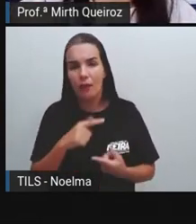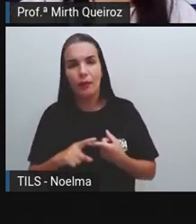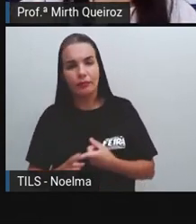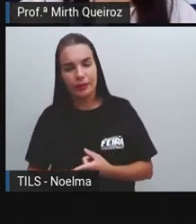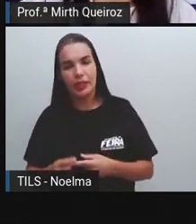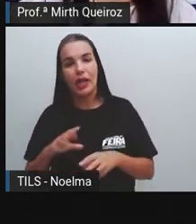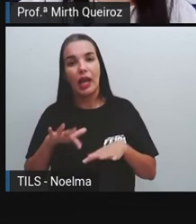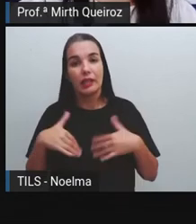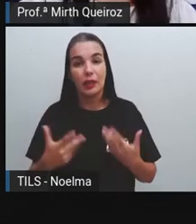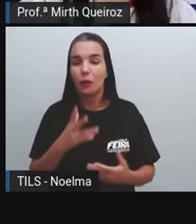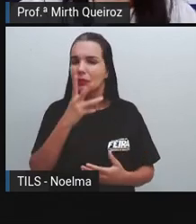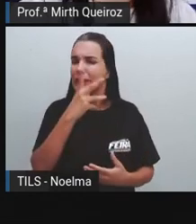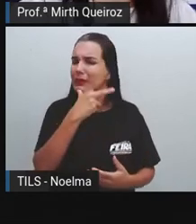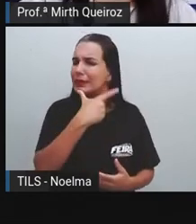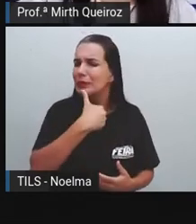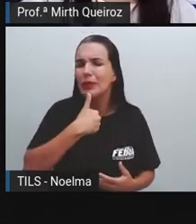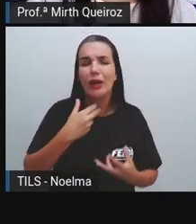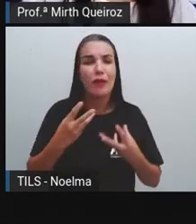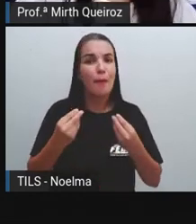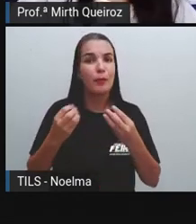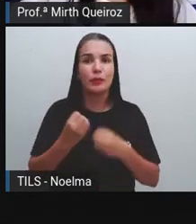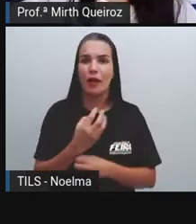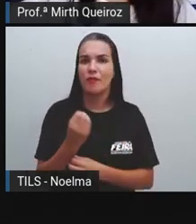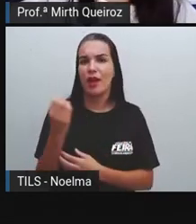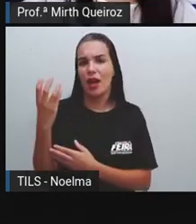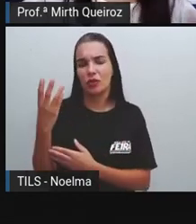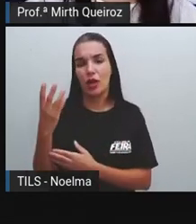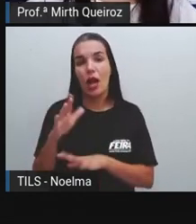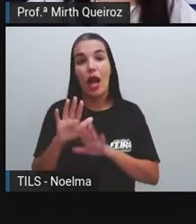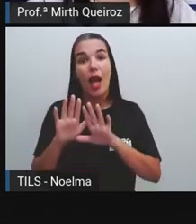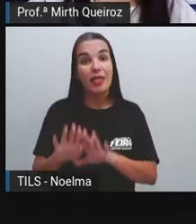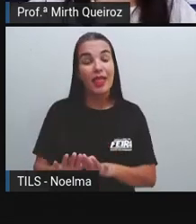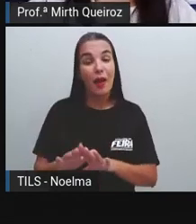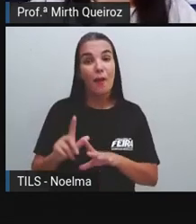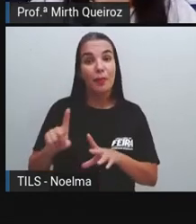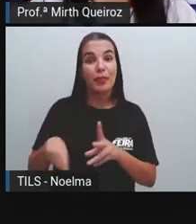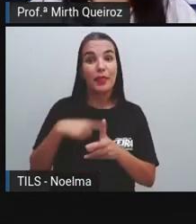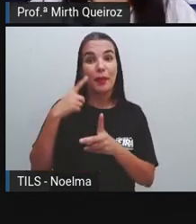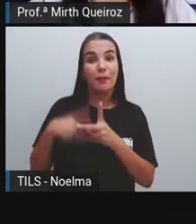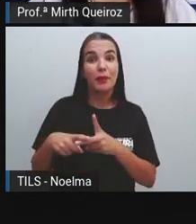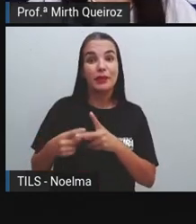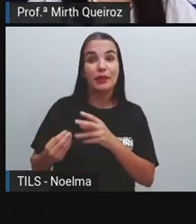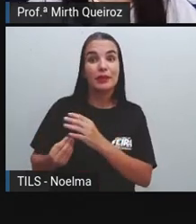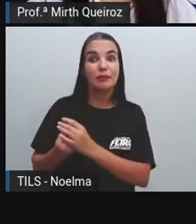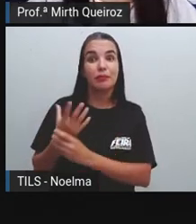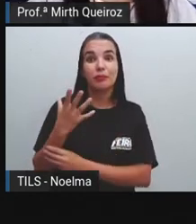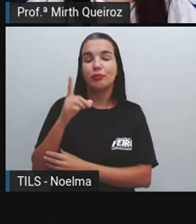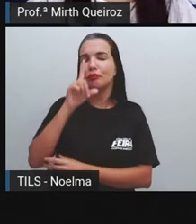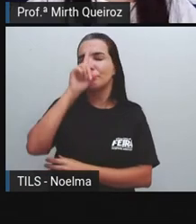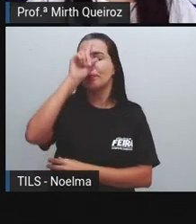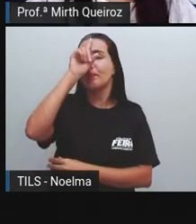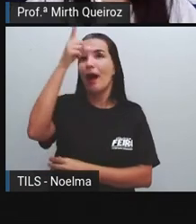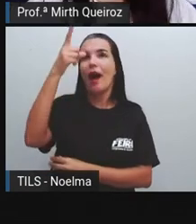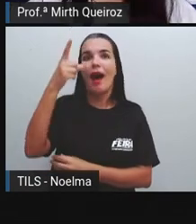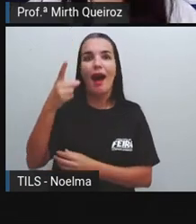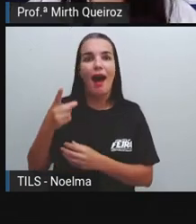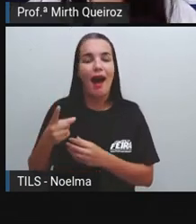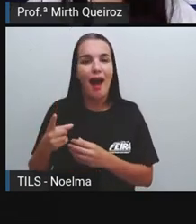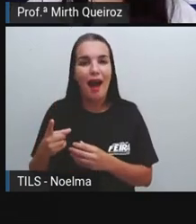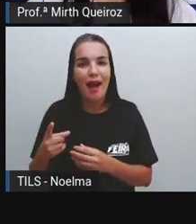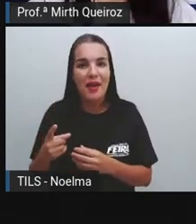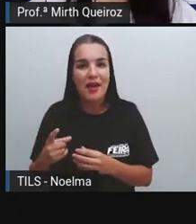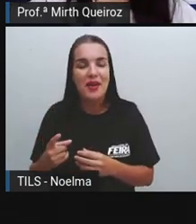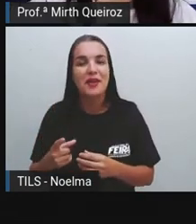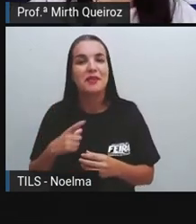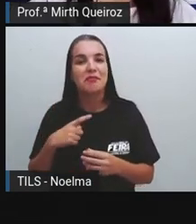demoravam muito, até que os meios de transporte foram desenvolvidos, eles